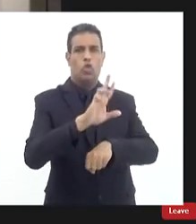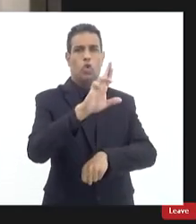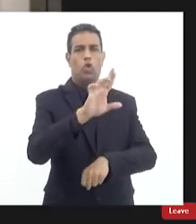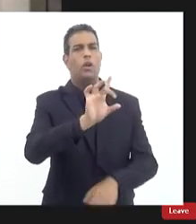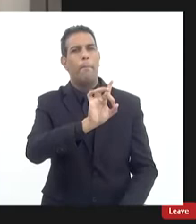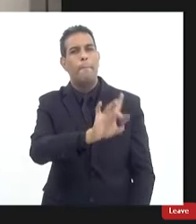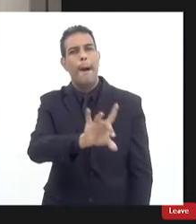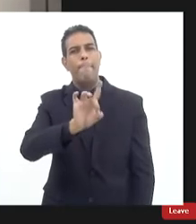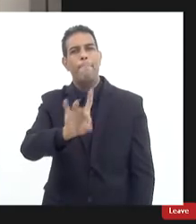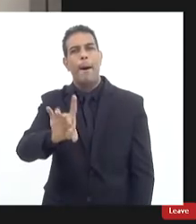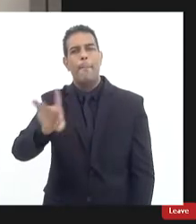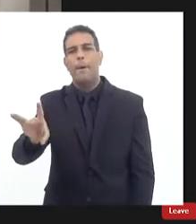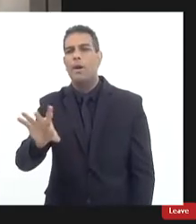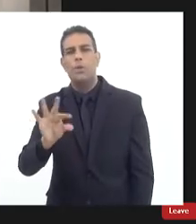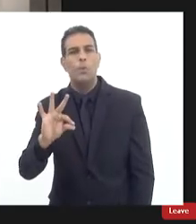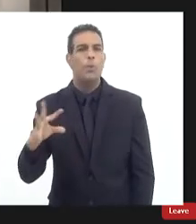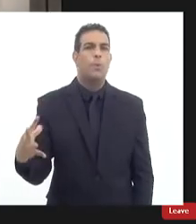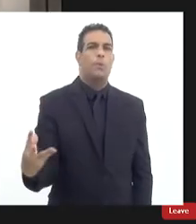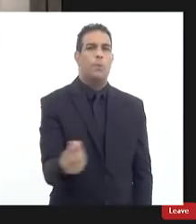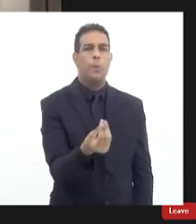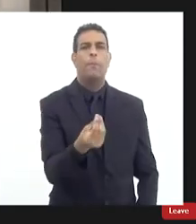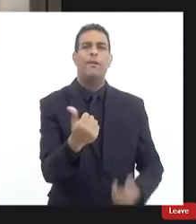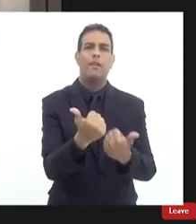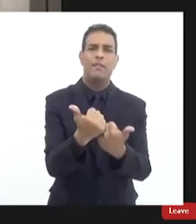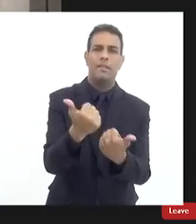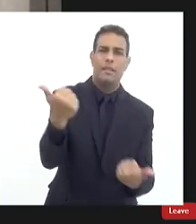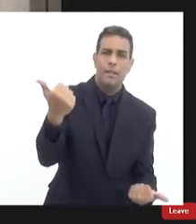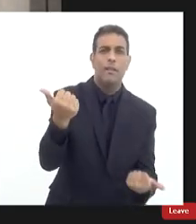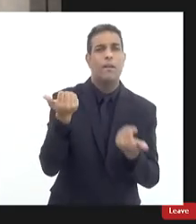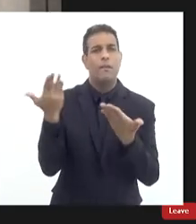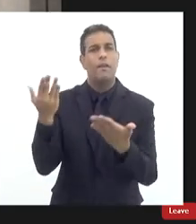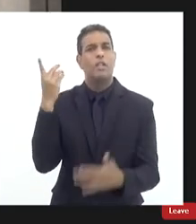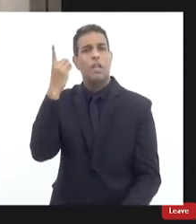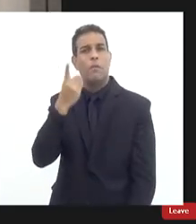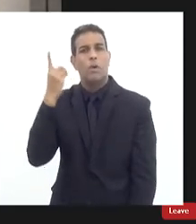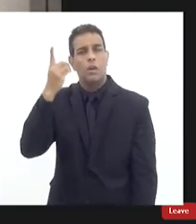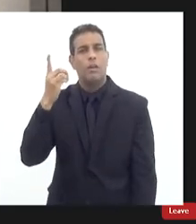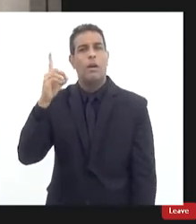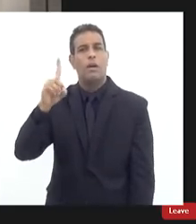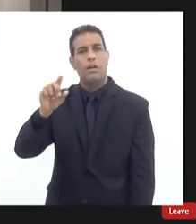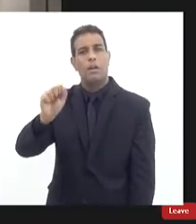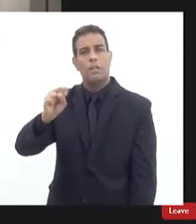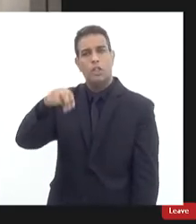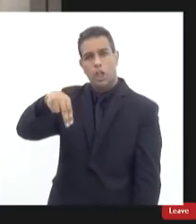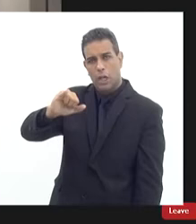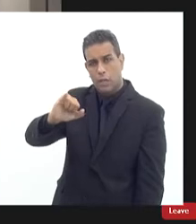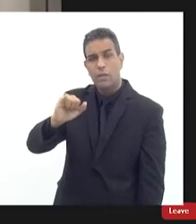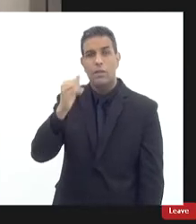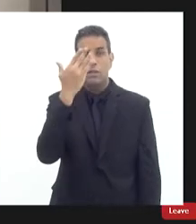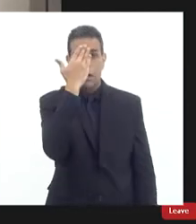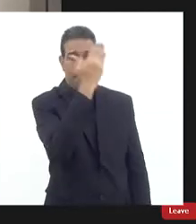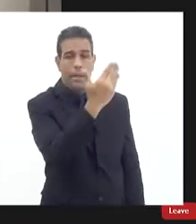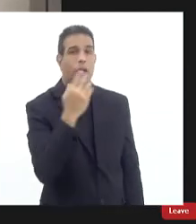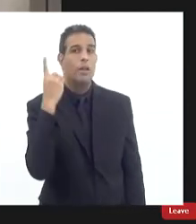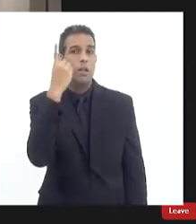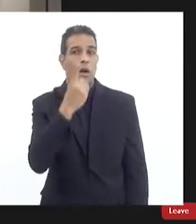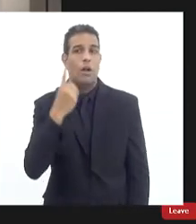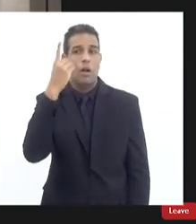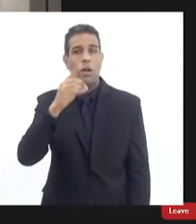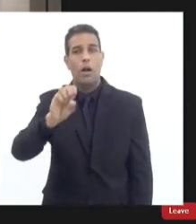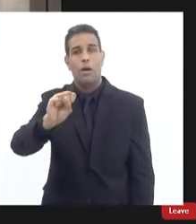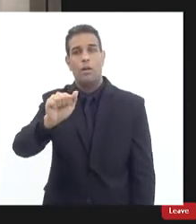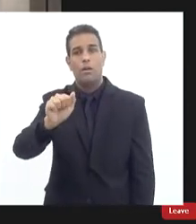doutor Reinaldo as assessorias a Dani ao Coronel Salema muito obrigado mesmo por vocês a brilhantarem nosso